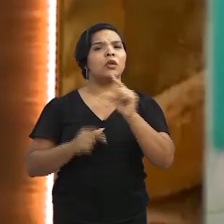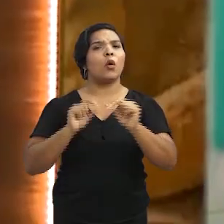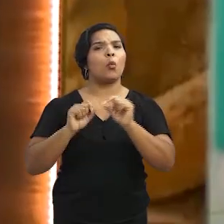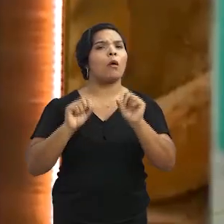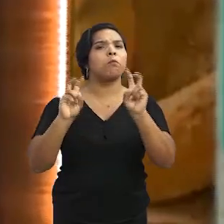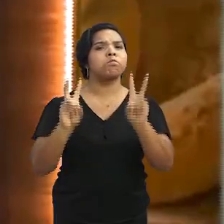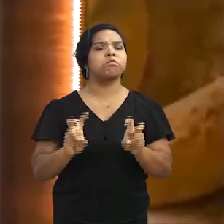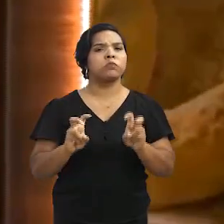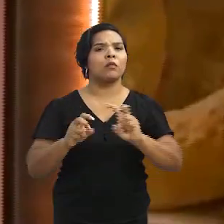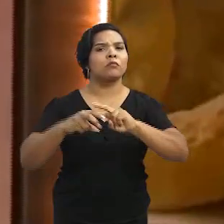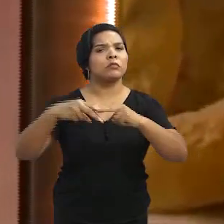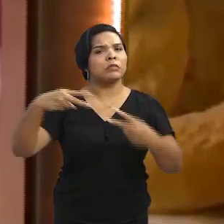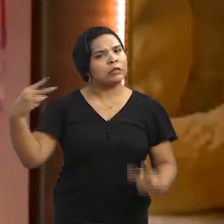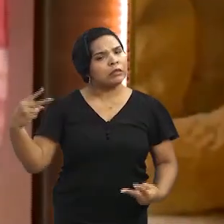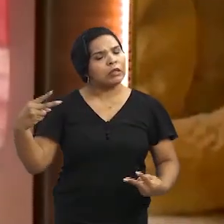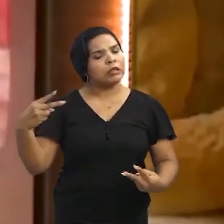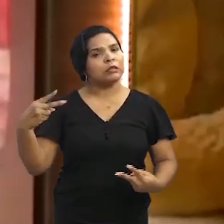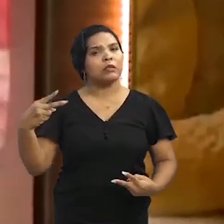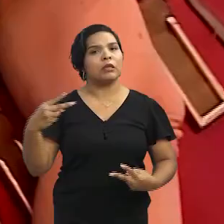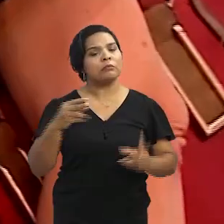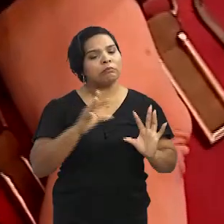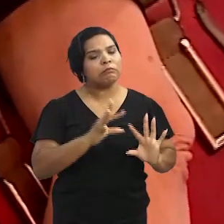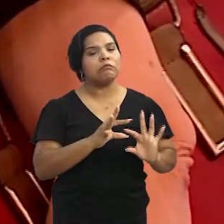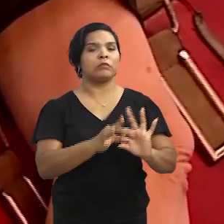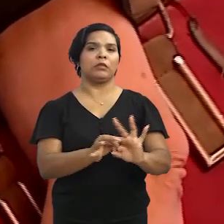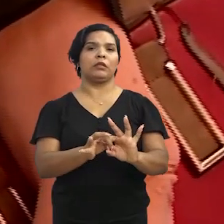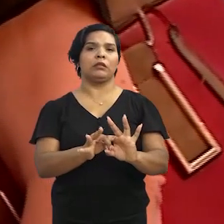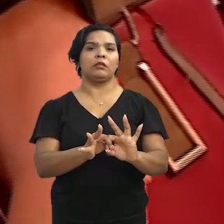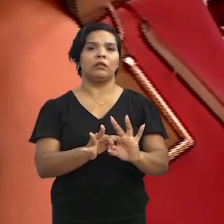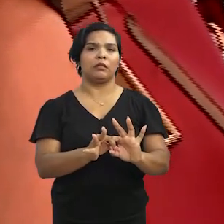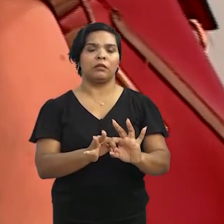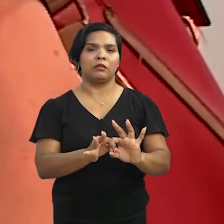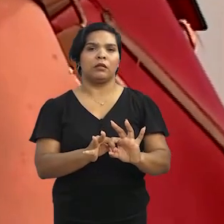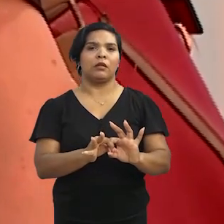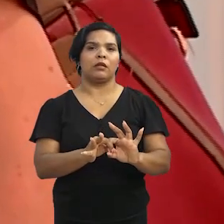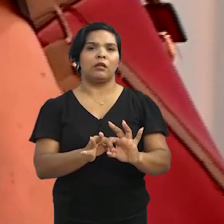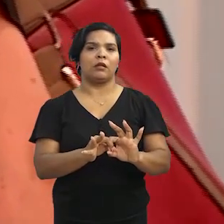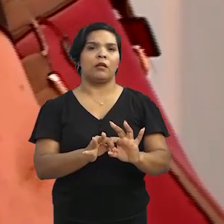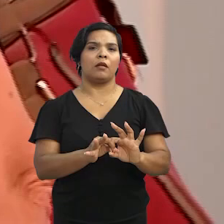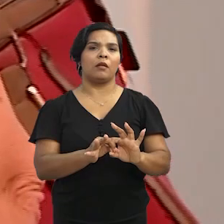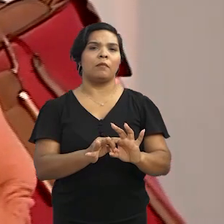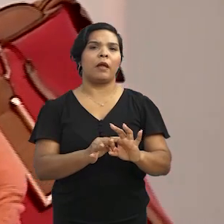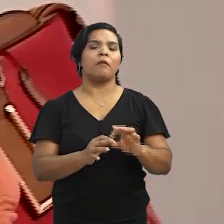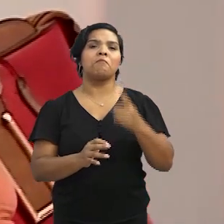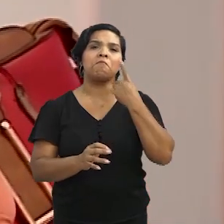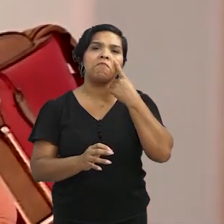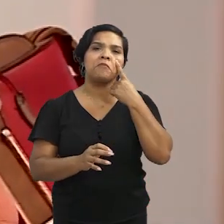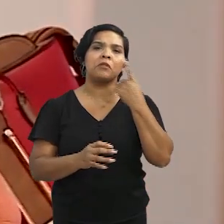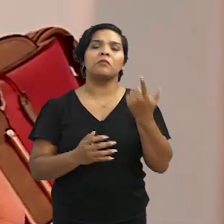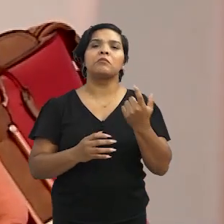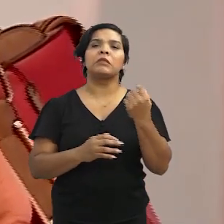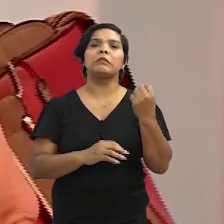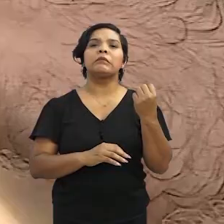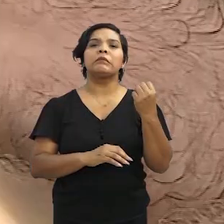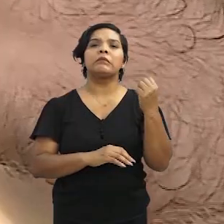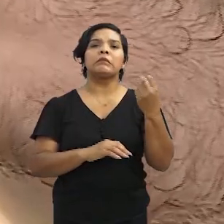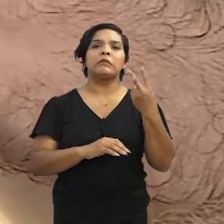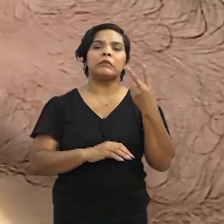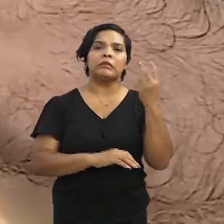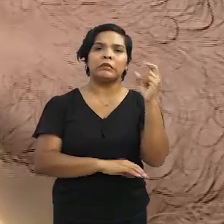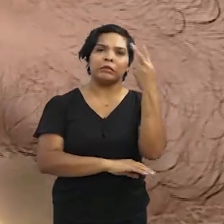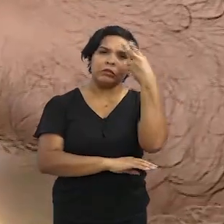existisse alguma questão genética que poderia estar sinalizando, marcando esses casos graves.